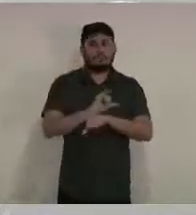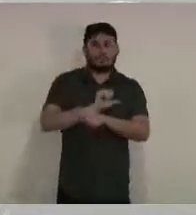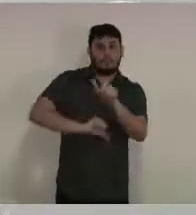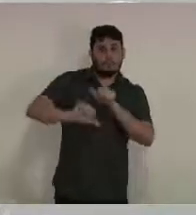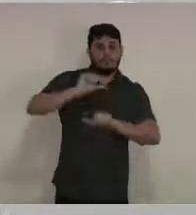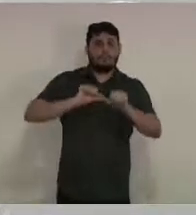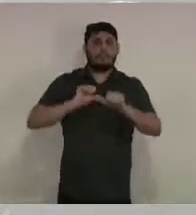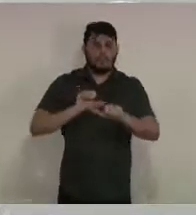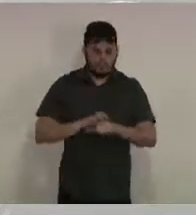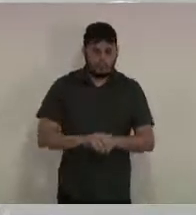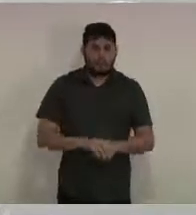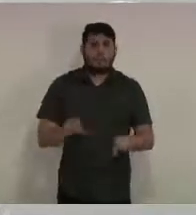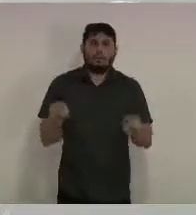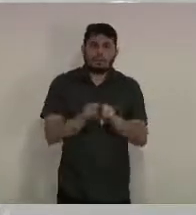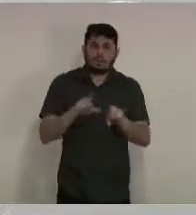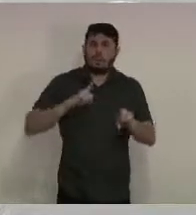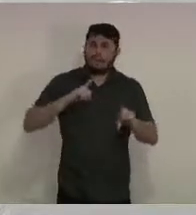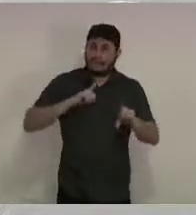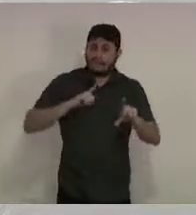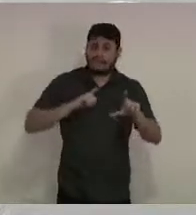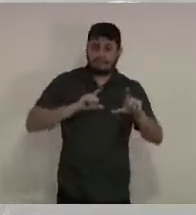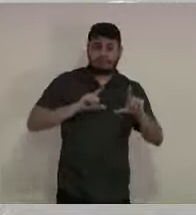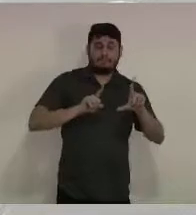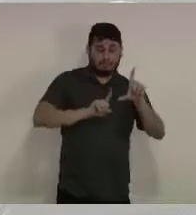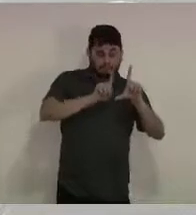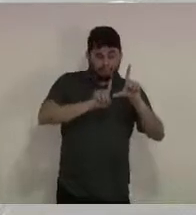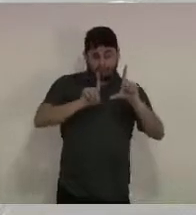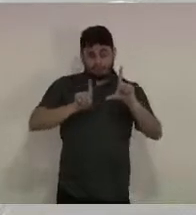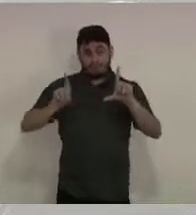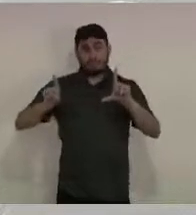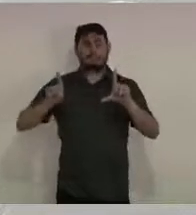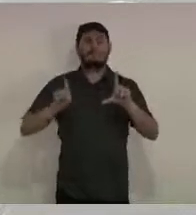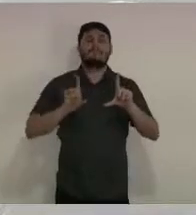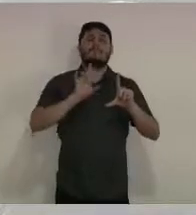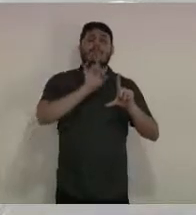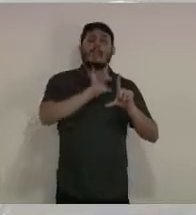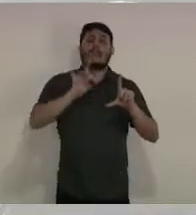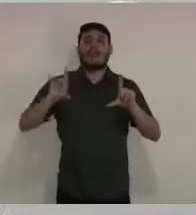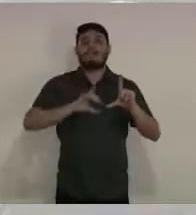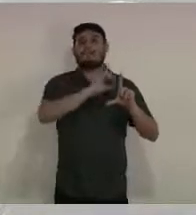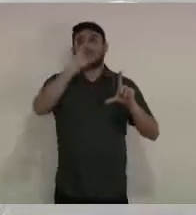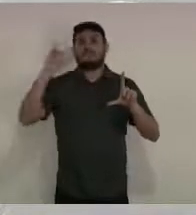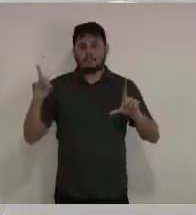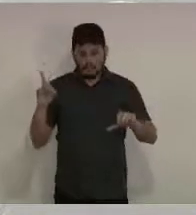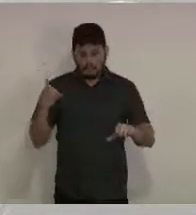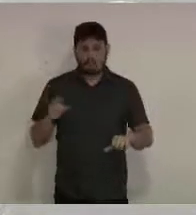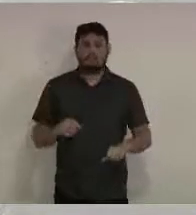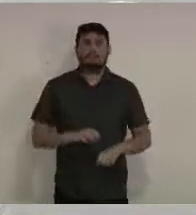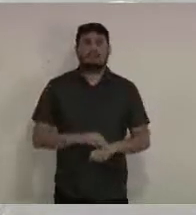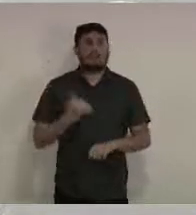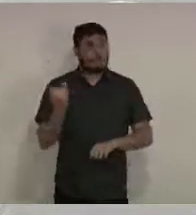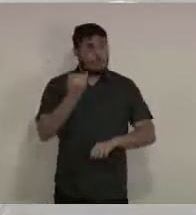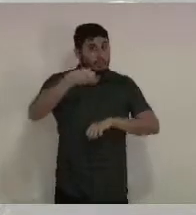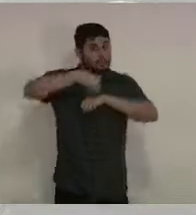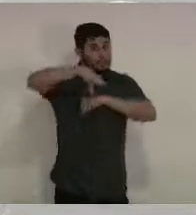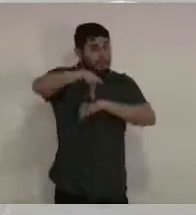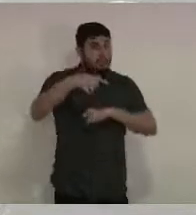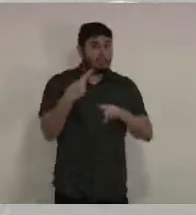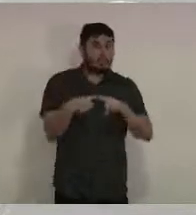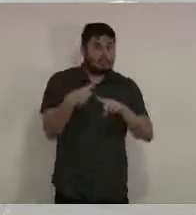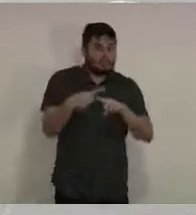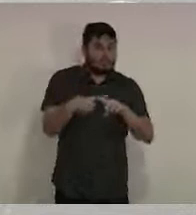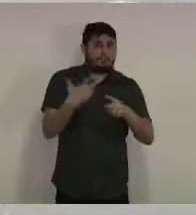gráfico a distribuição por dias. É importante ressaltar que Caruaru tem uma média de óbitos que gira em torno de 6